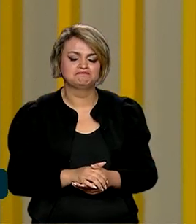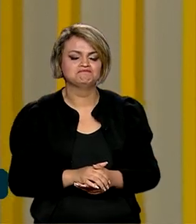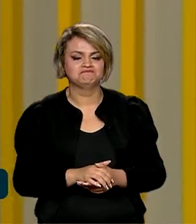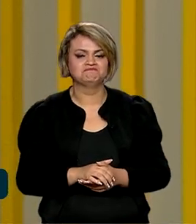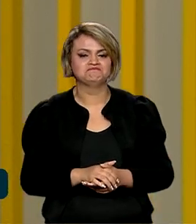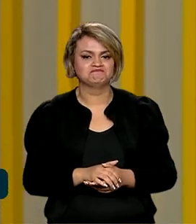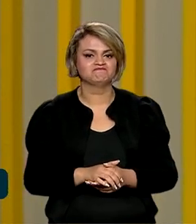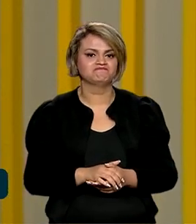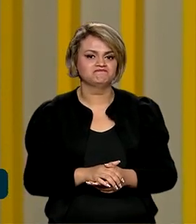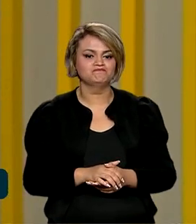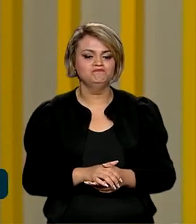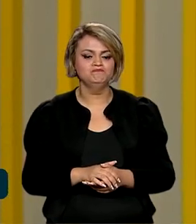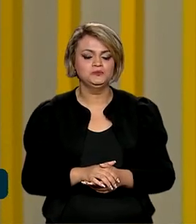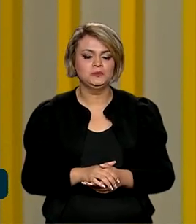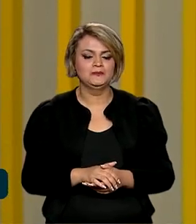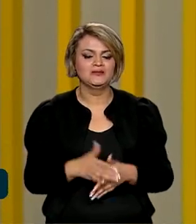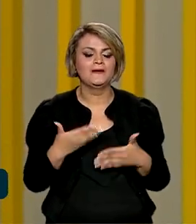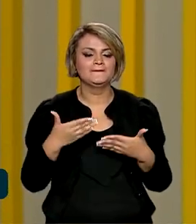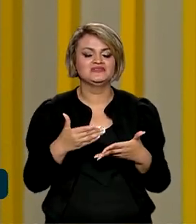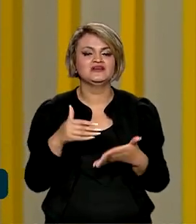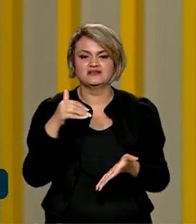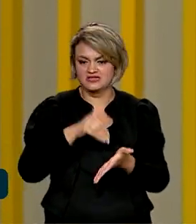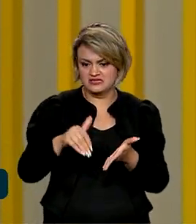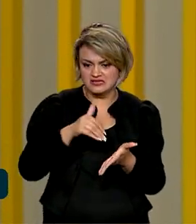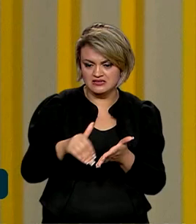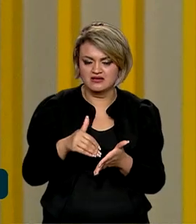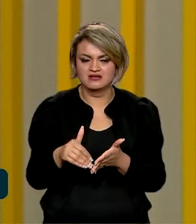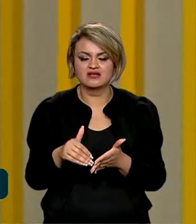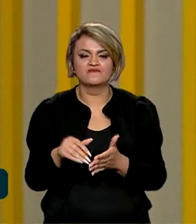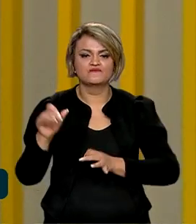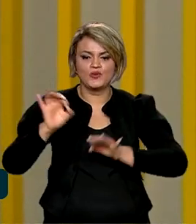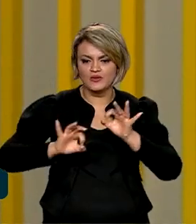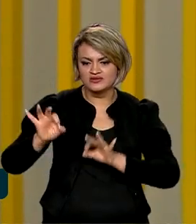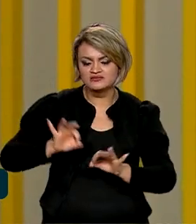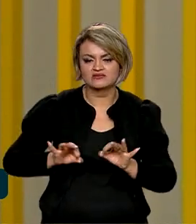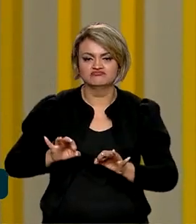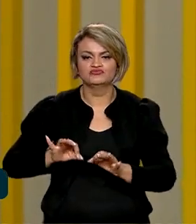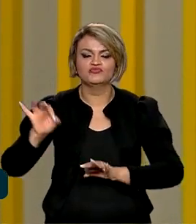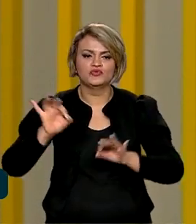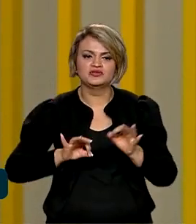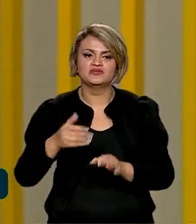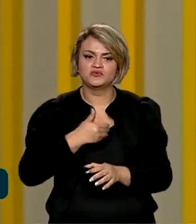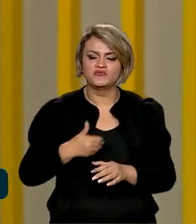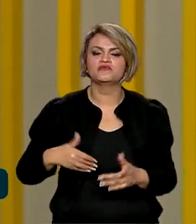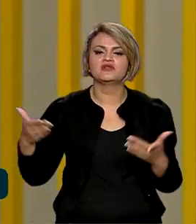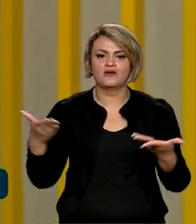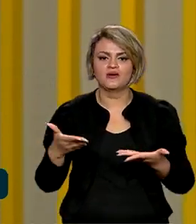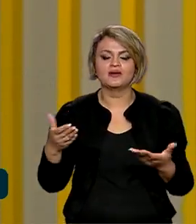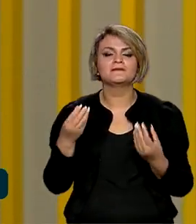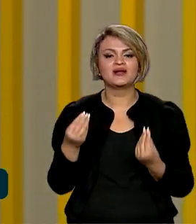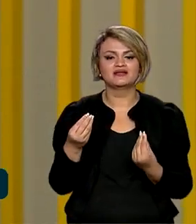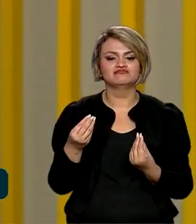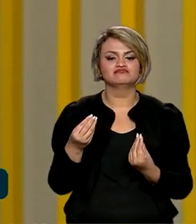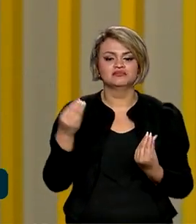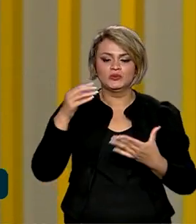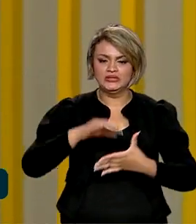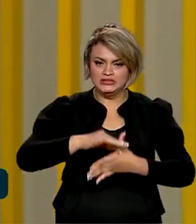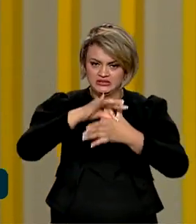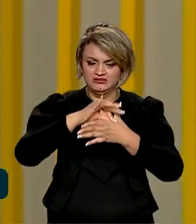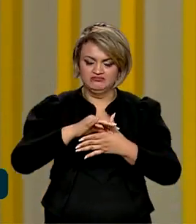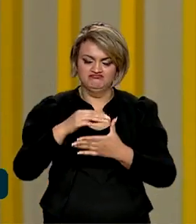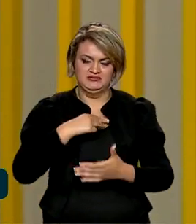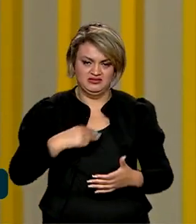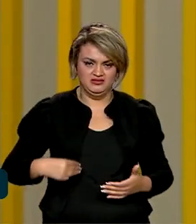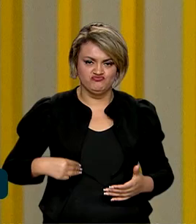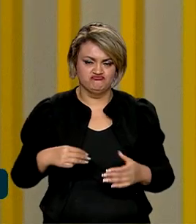O Ministério da Secretaria-Geral da Presidência foi reformatado nesse governo para que, sob a liderança do ministro